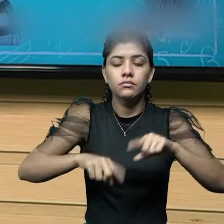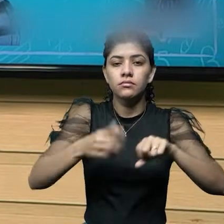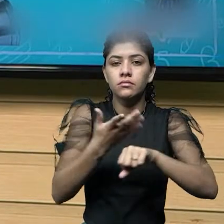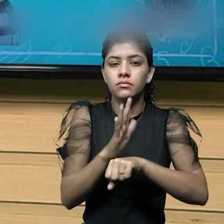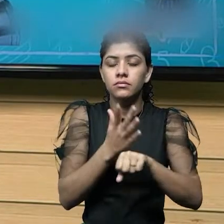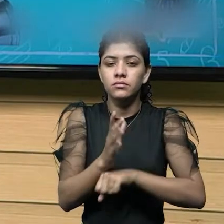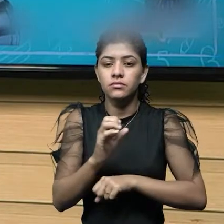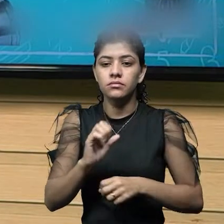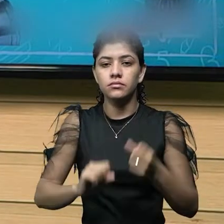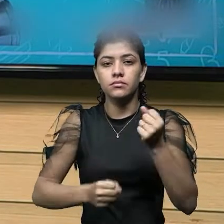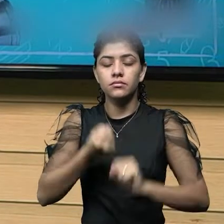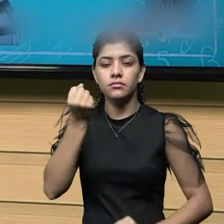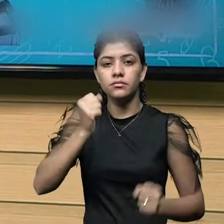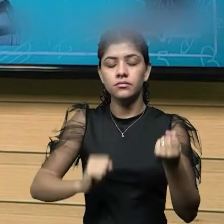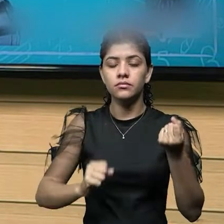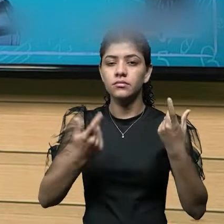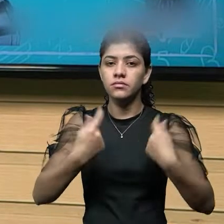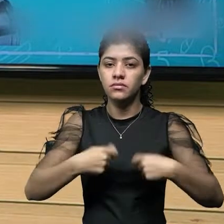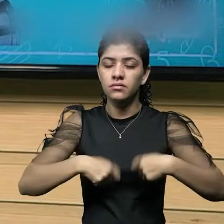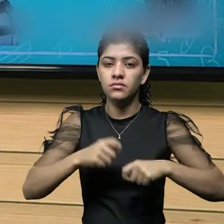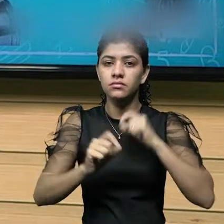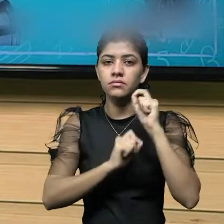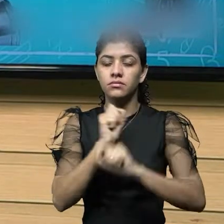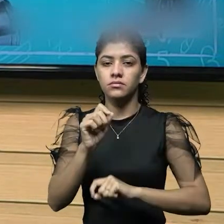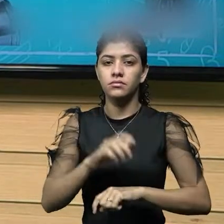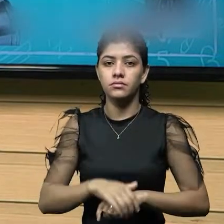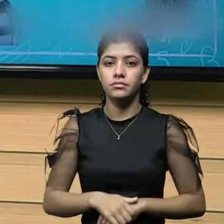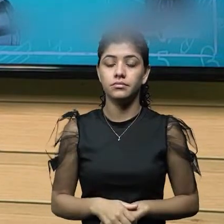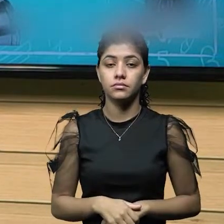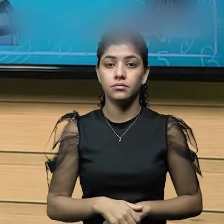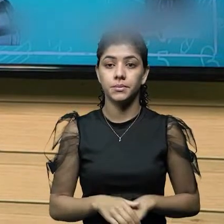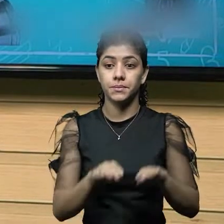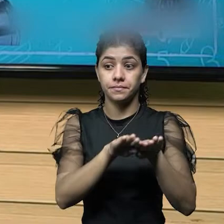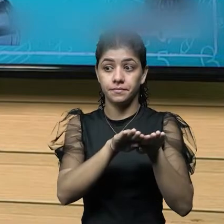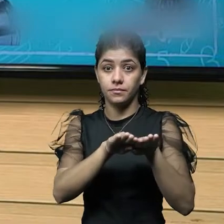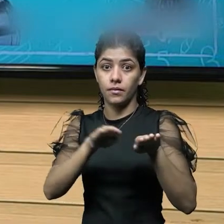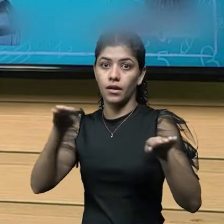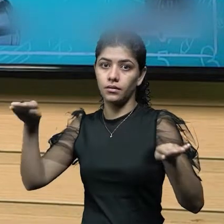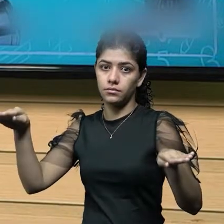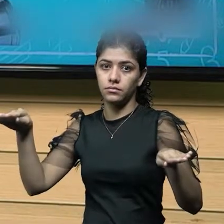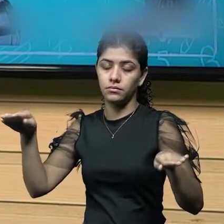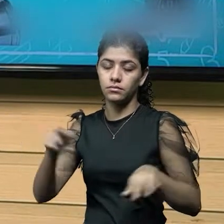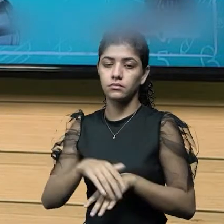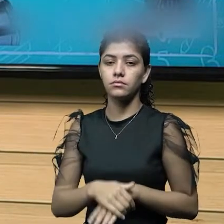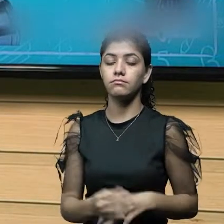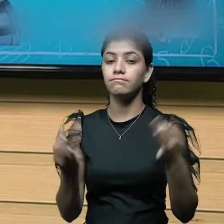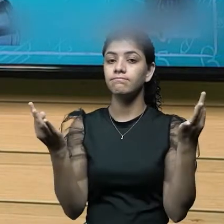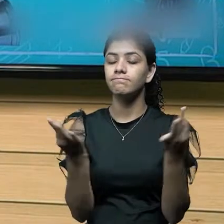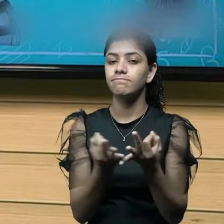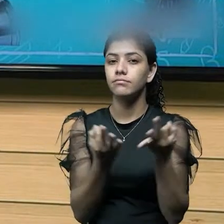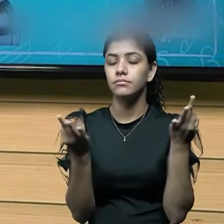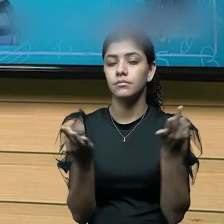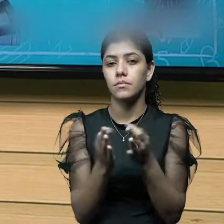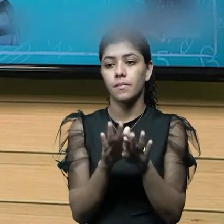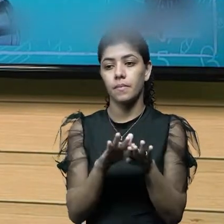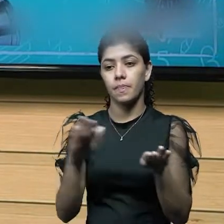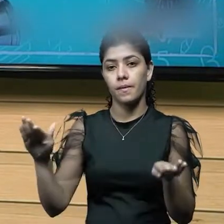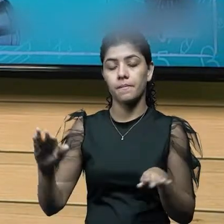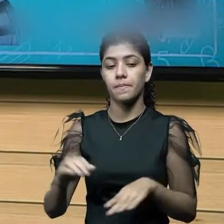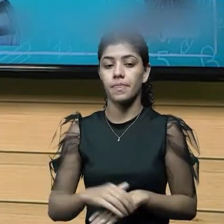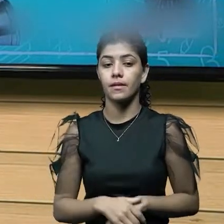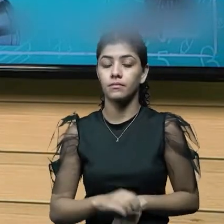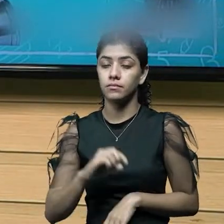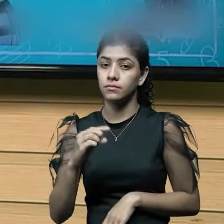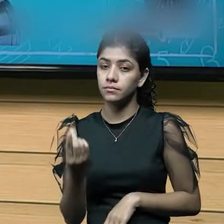máquinas em que a gente precise que essa superfície seja perfeitamente lisa ou que se